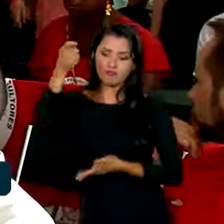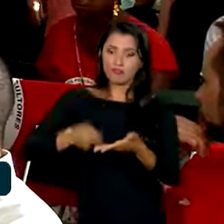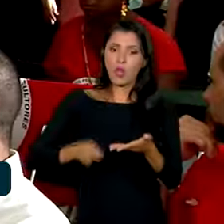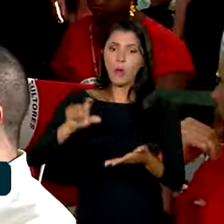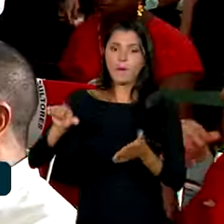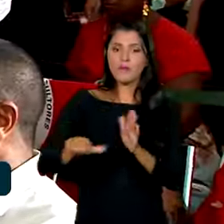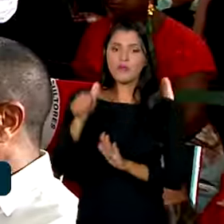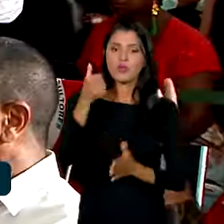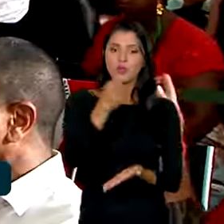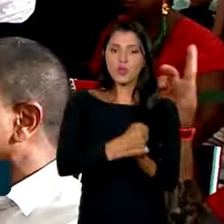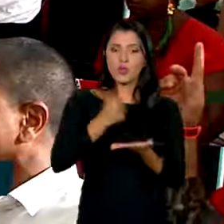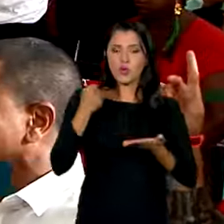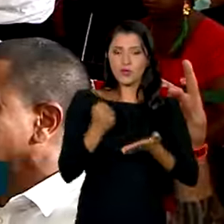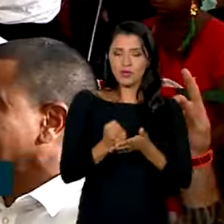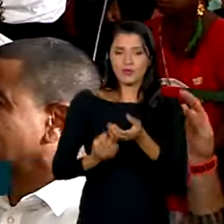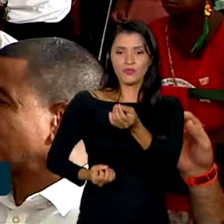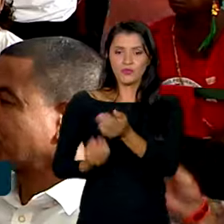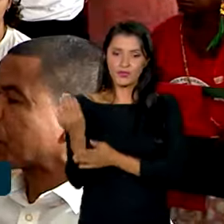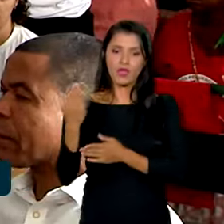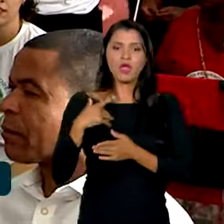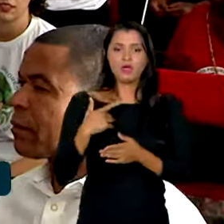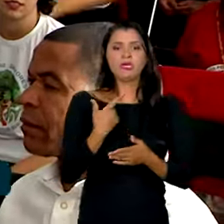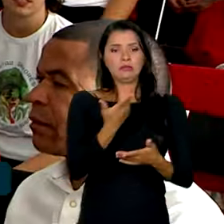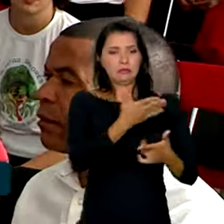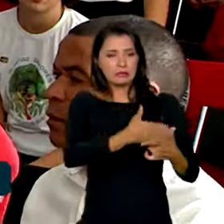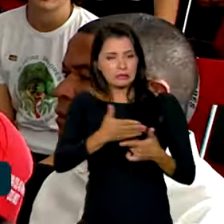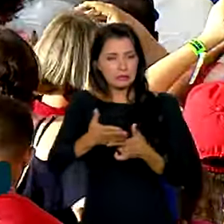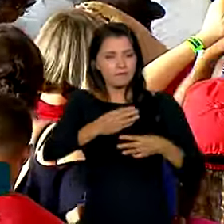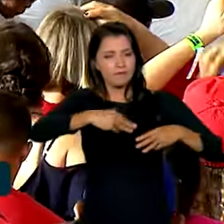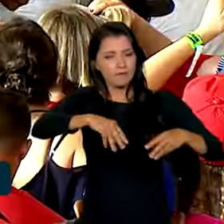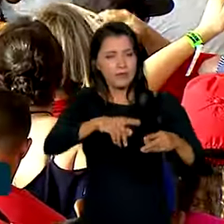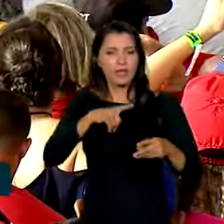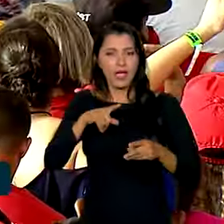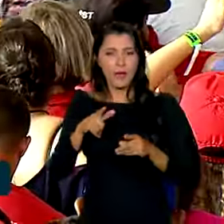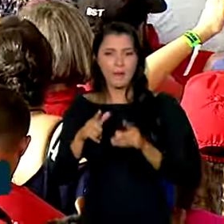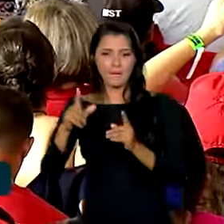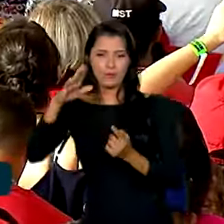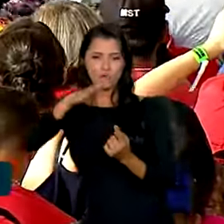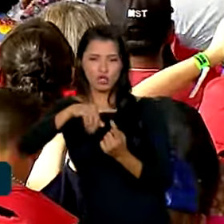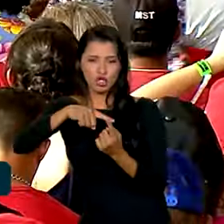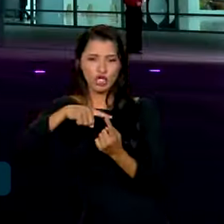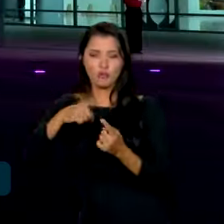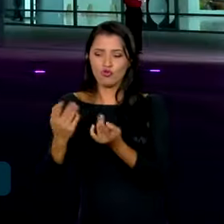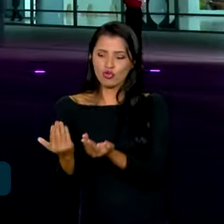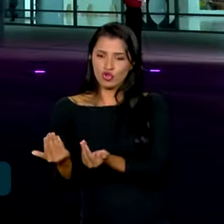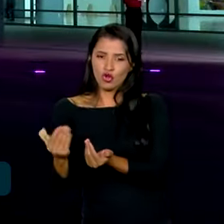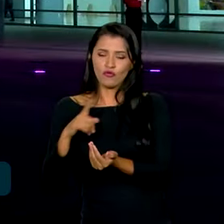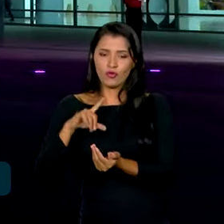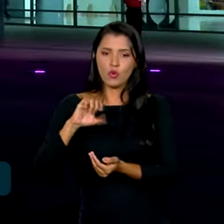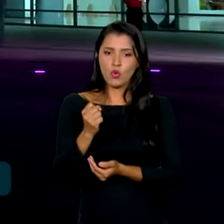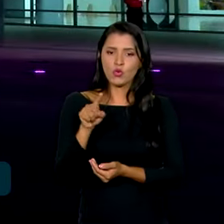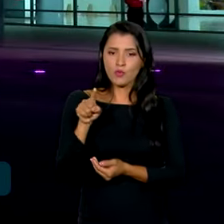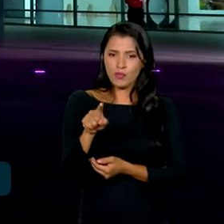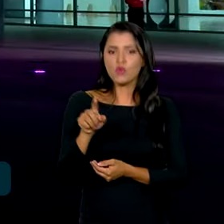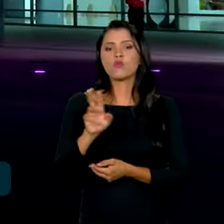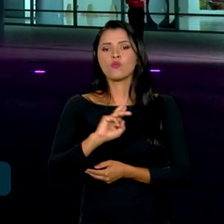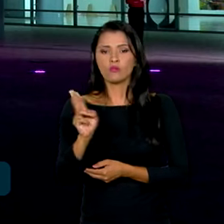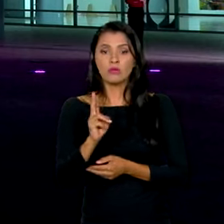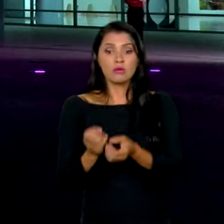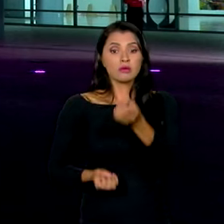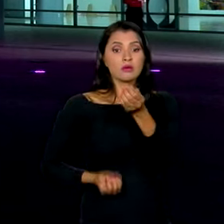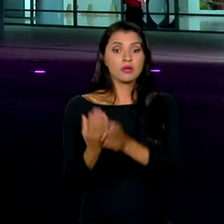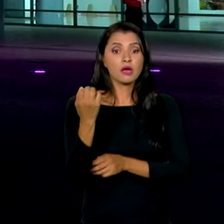crédito Instalação da Reforma Agrária na modalidade Fomento Jovem, no valor de 8 mil reais. Criado pelo presidente Lula em